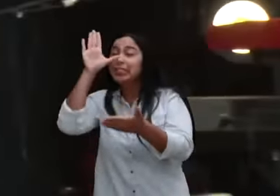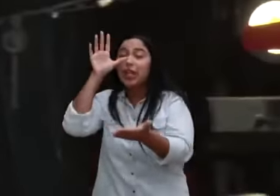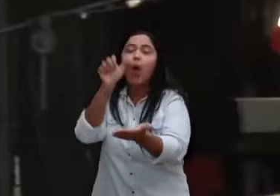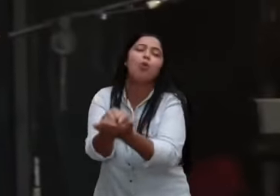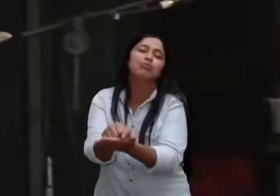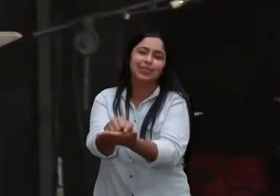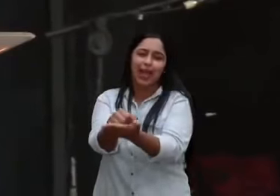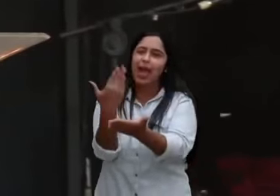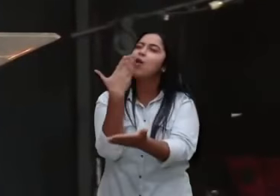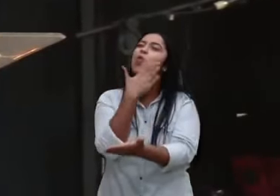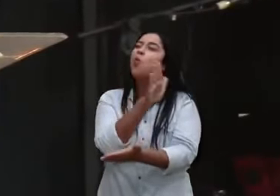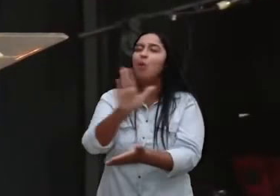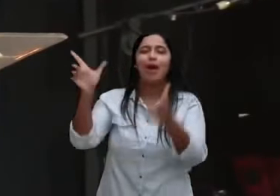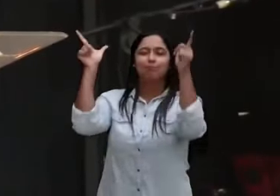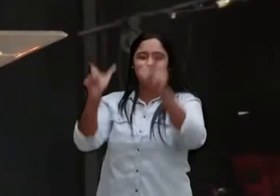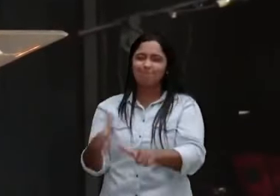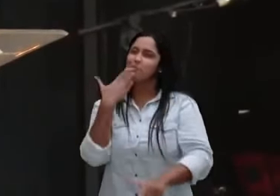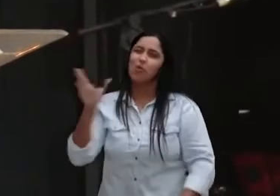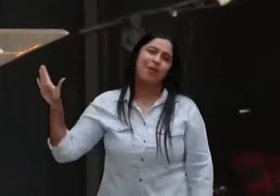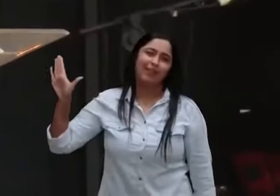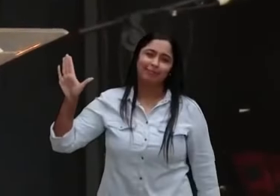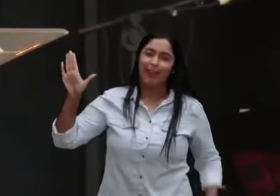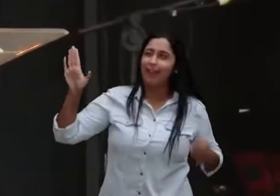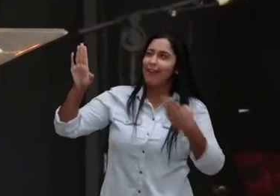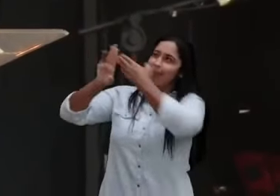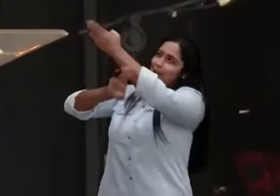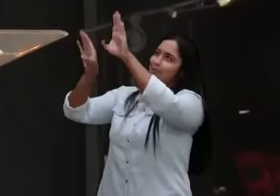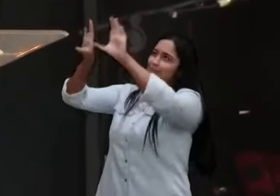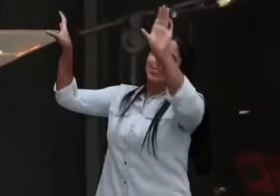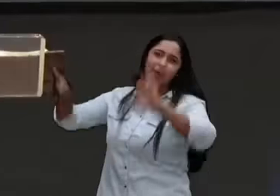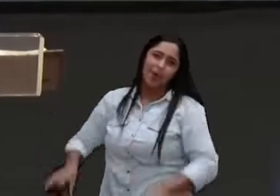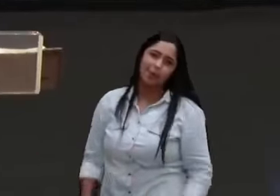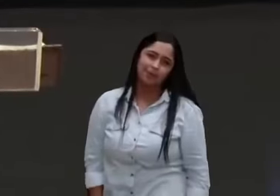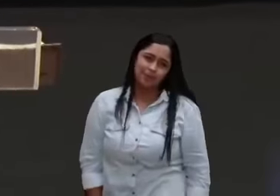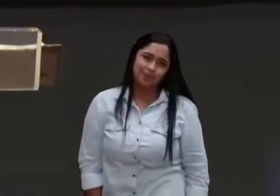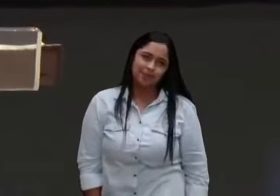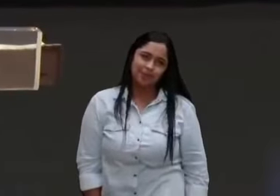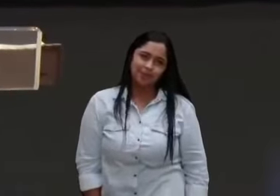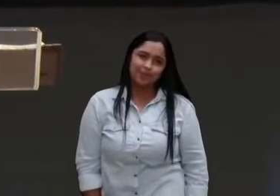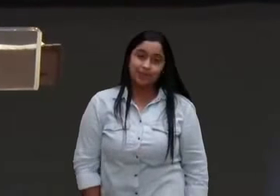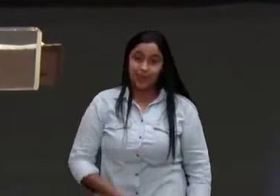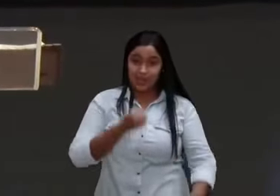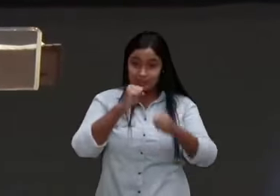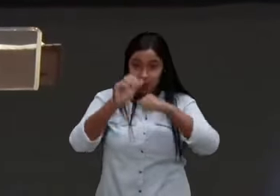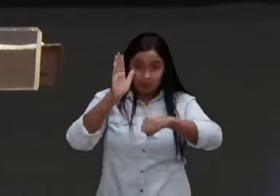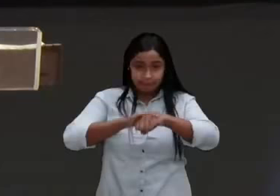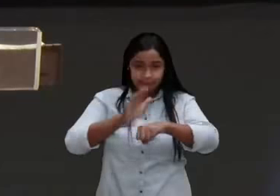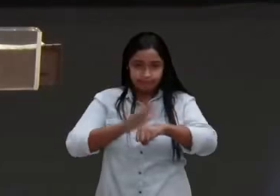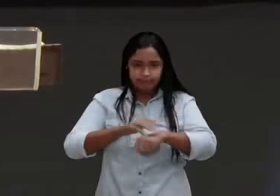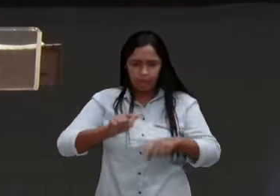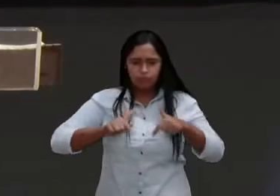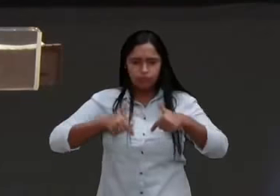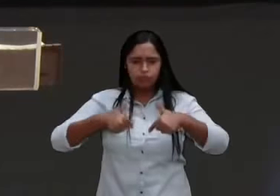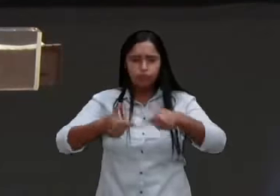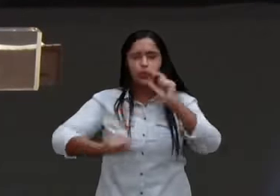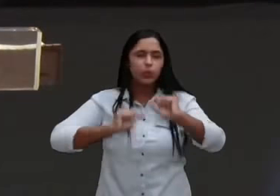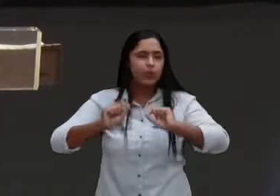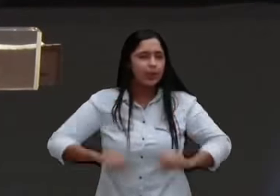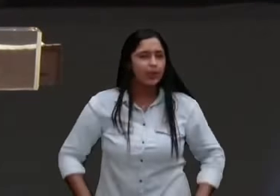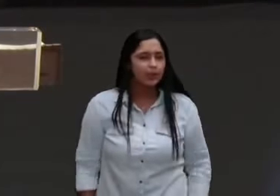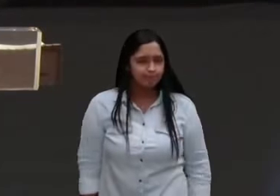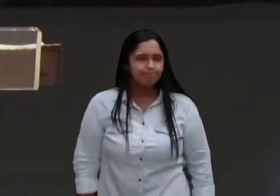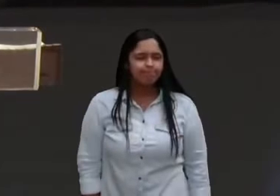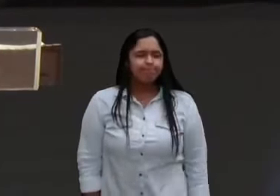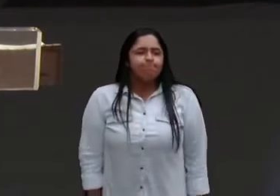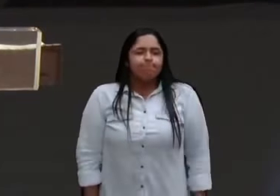prometida, ao céu, a primeira atitude do salmista, foi reconhecer, que as bênçãos dele, vinham,